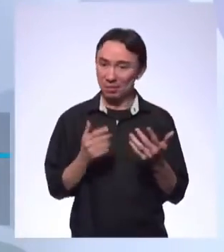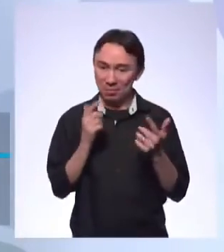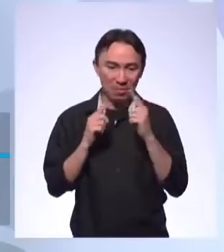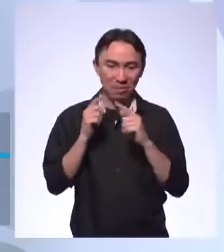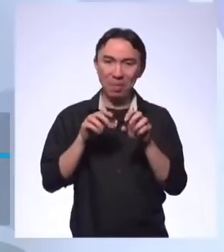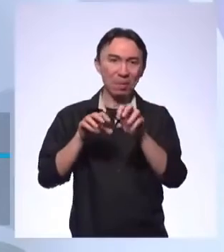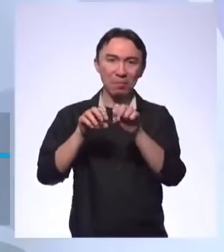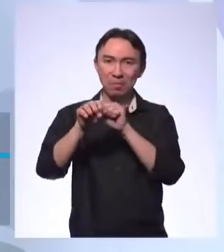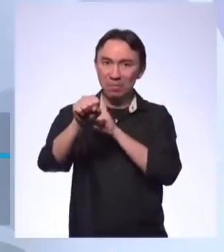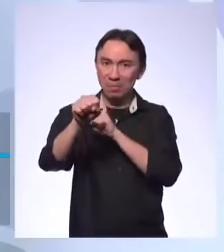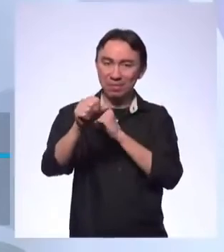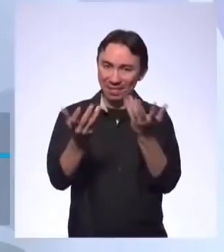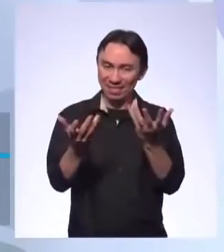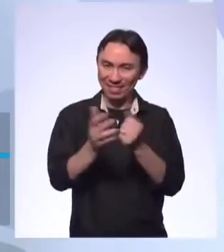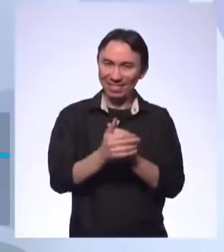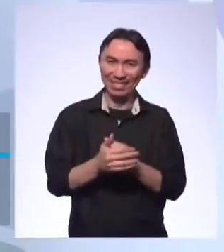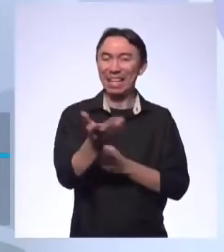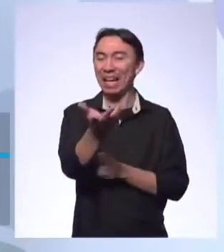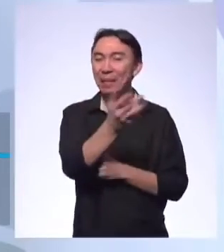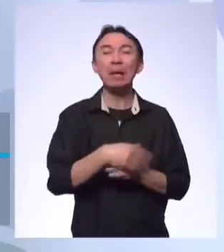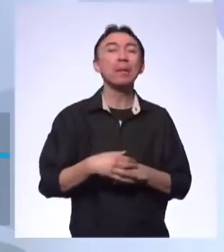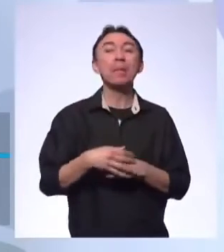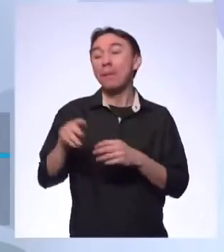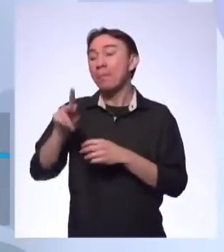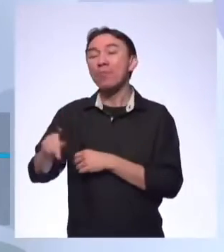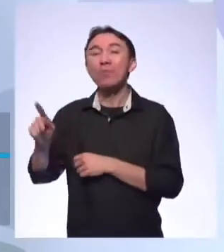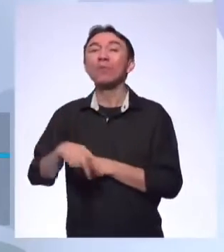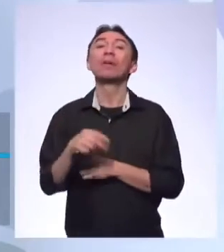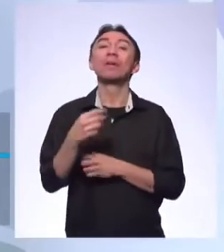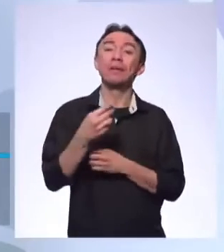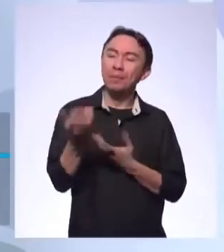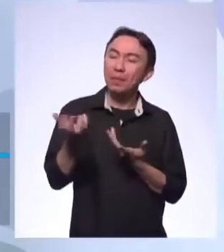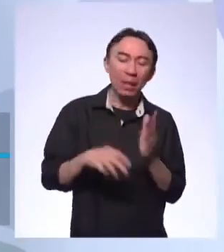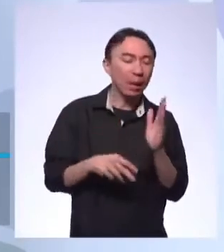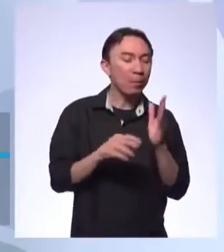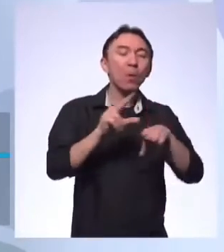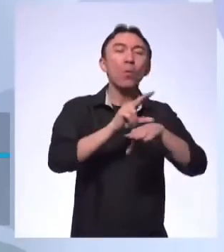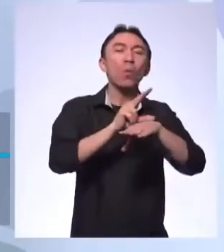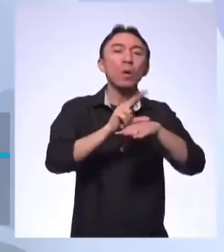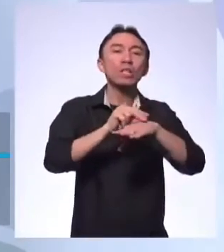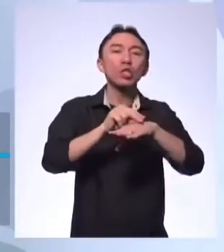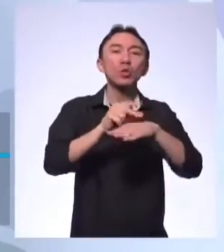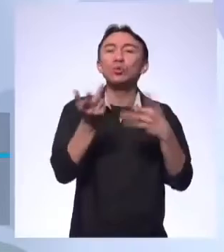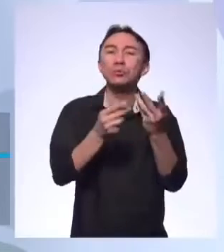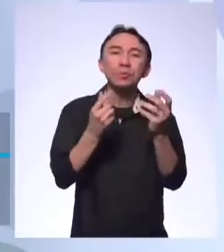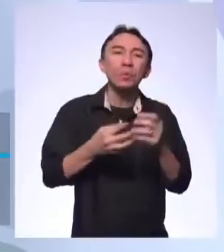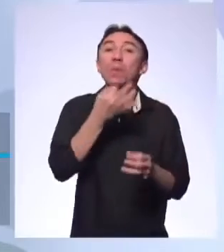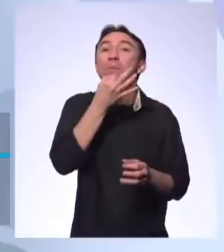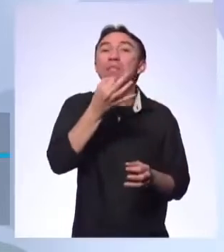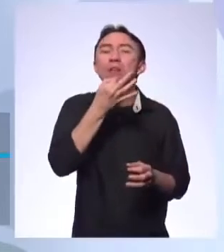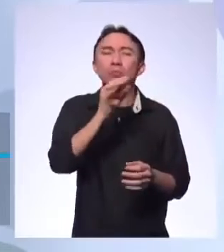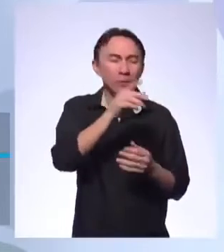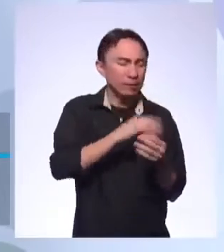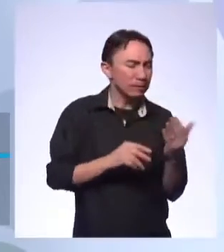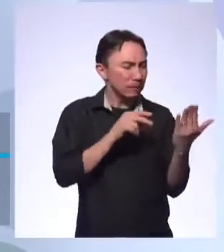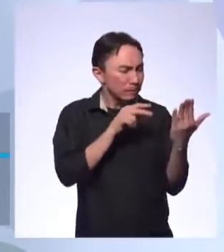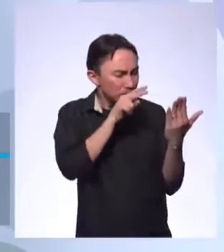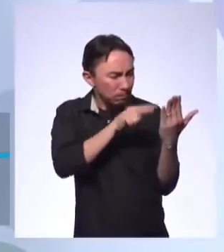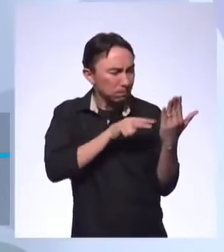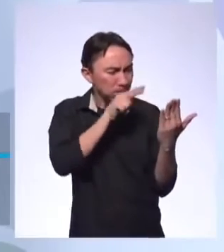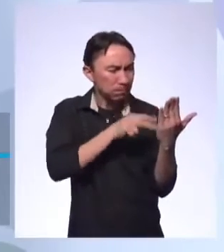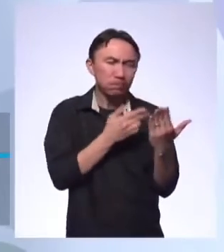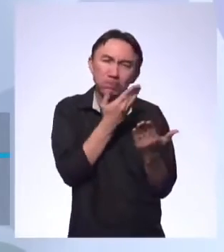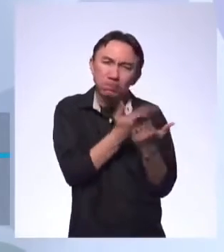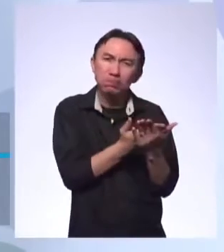professora der o artigo de opinião, joga tudo lá e vai aprendendo como agregar essas boas informações, essas informações confiáveis no seu